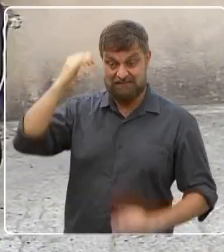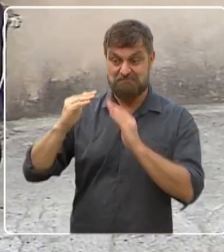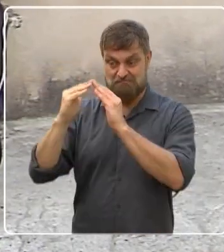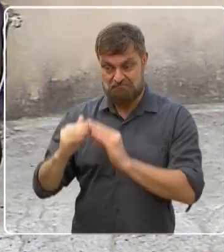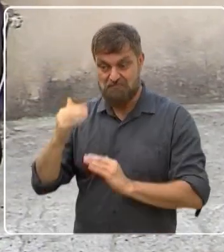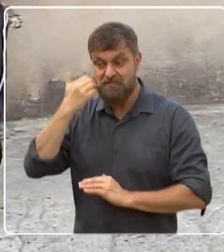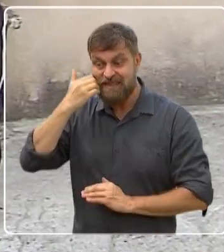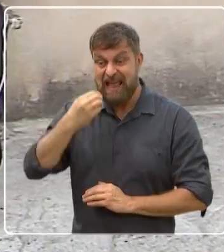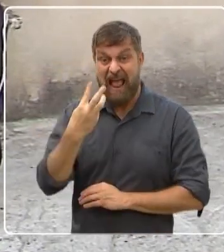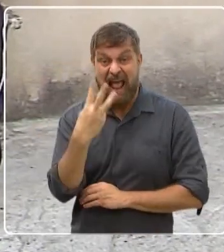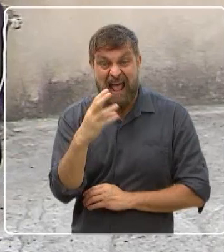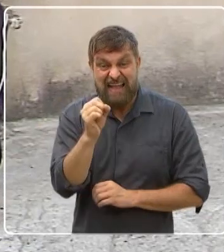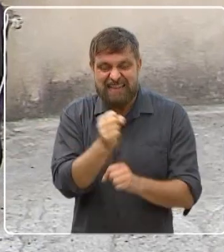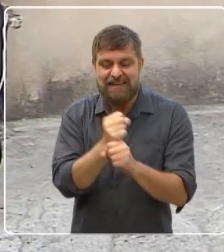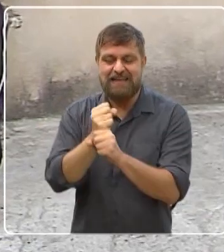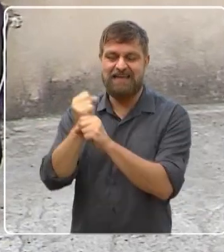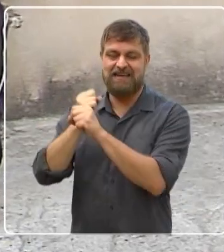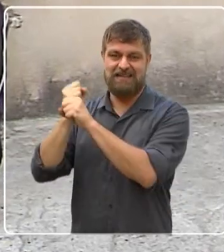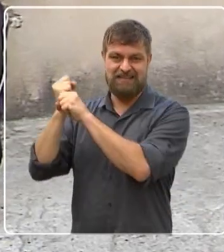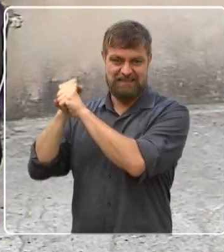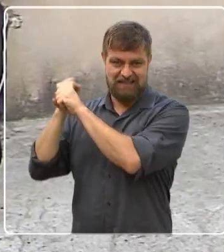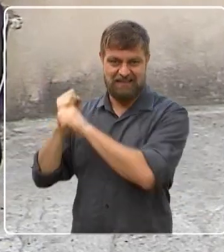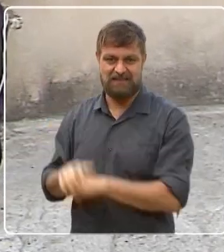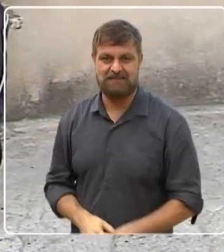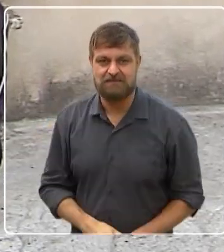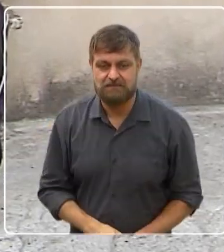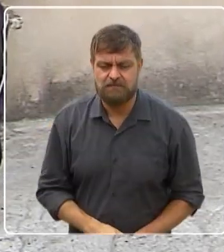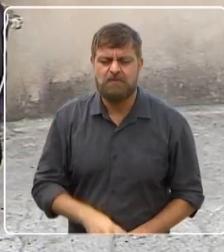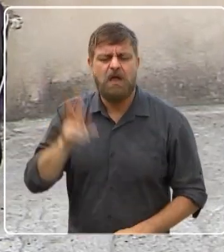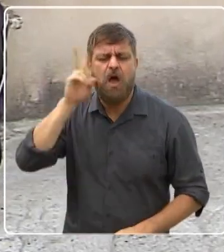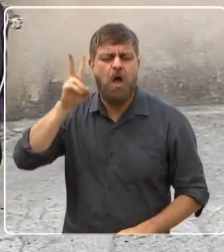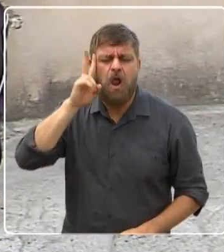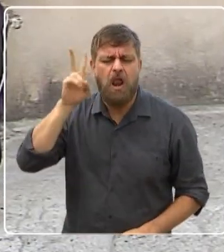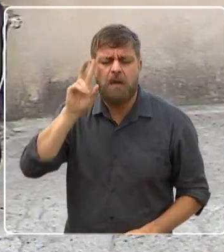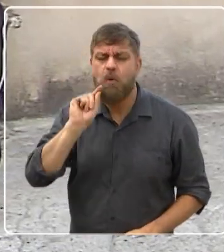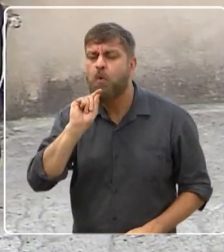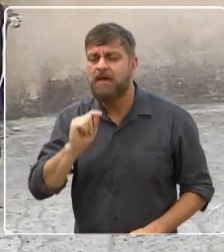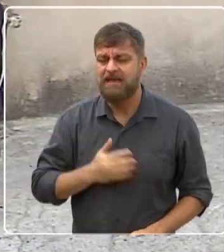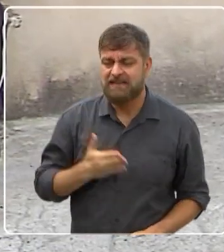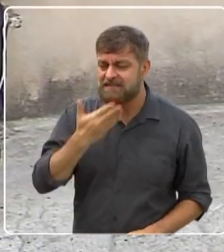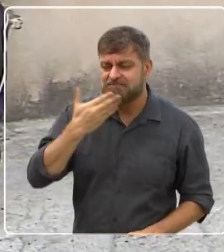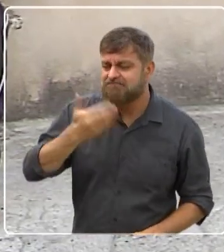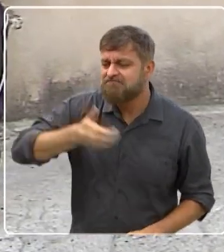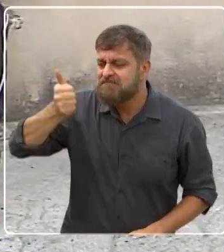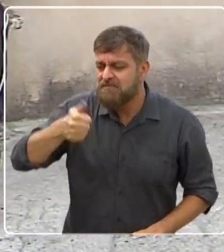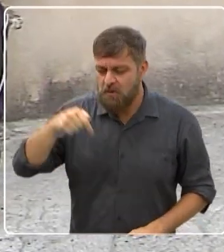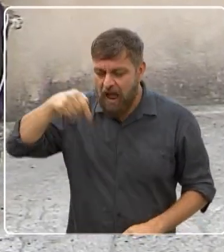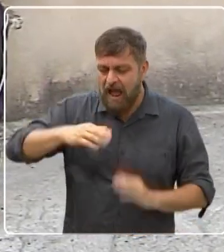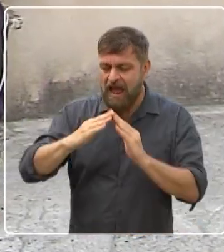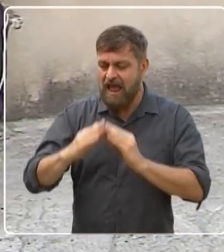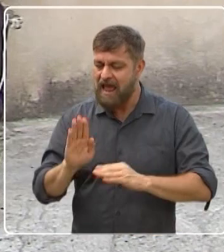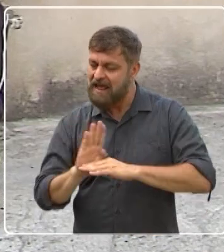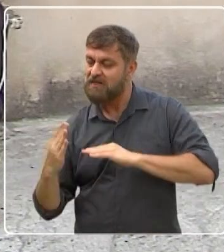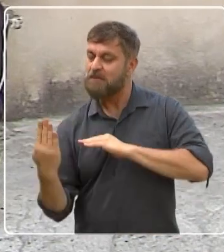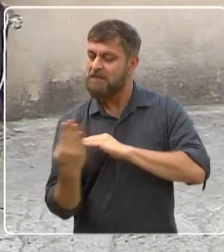anos. É tempo, hein, Seu Zé Maria? O o senhor lembra de mais positivo aqui do bairro que o senhor mora há tanto tempo?